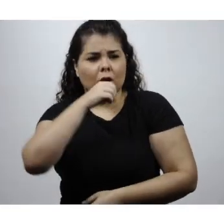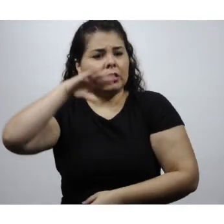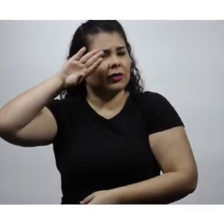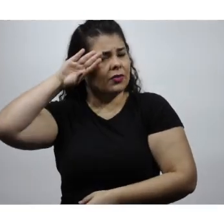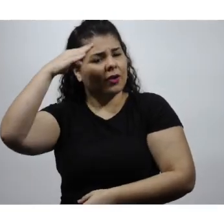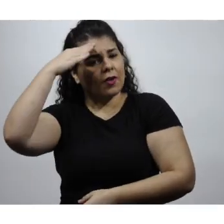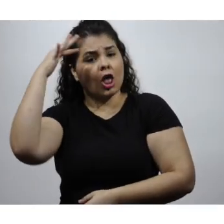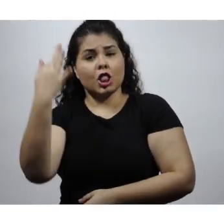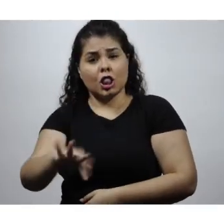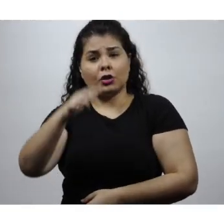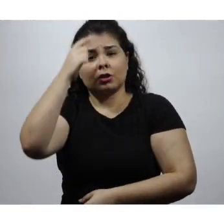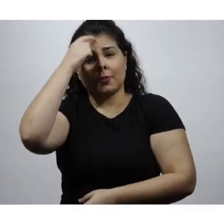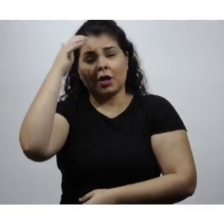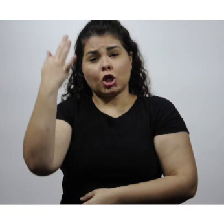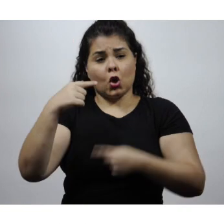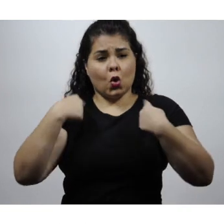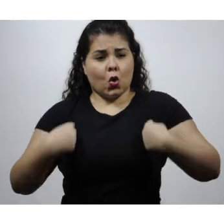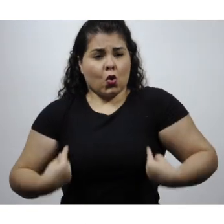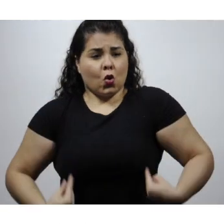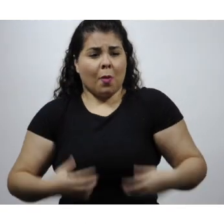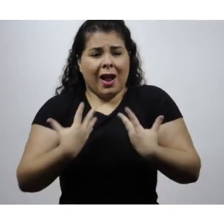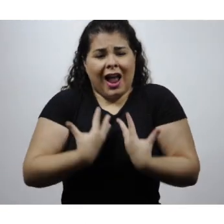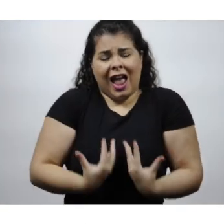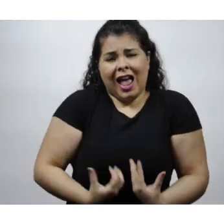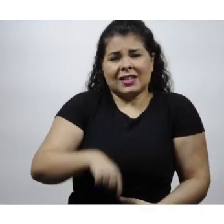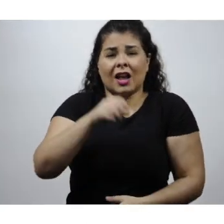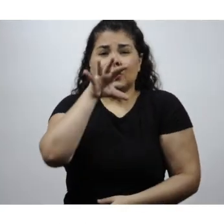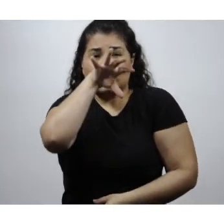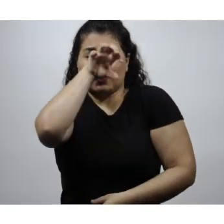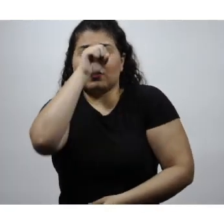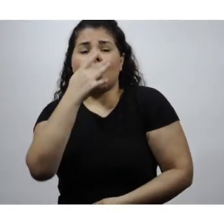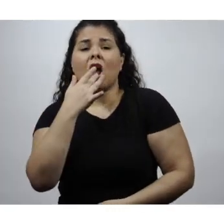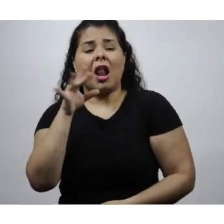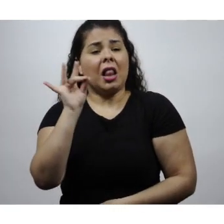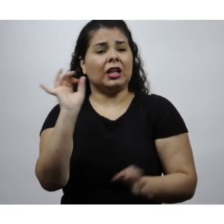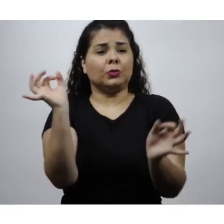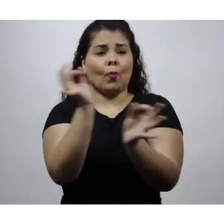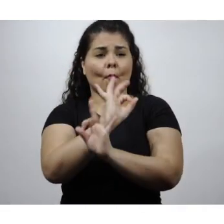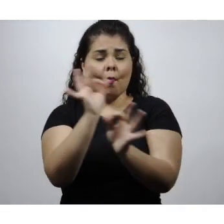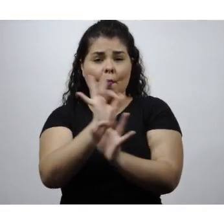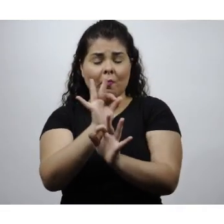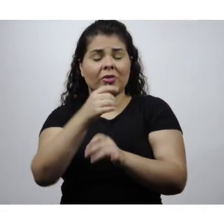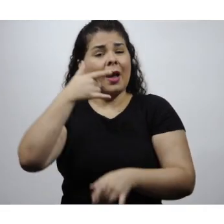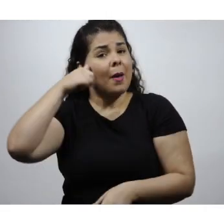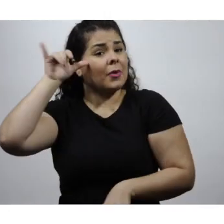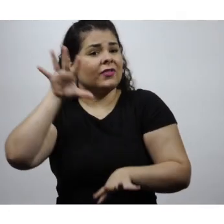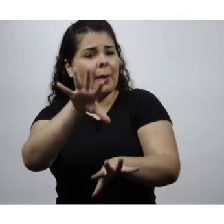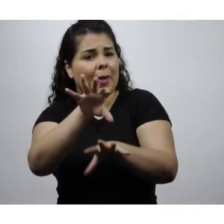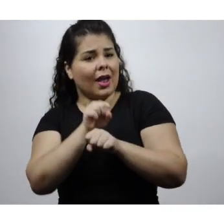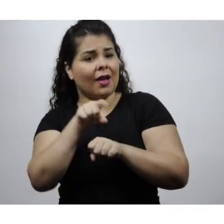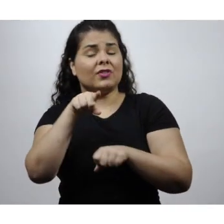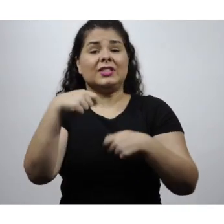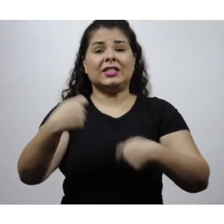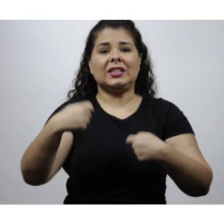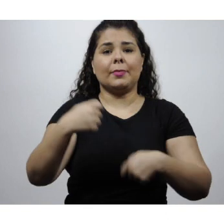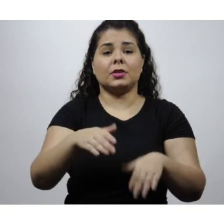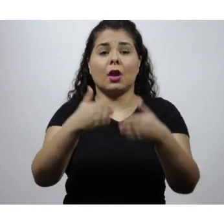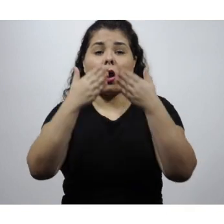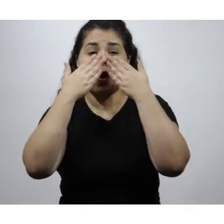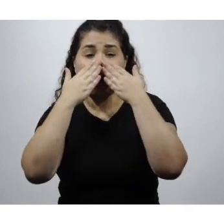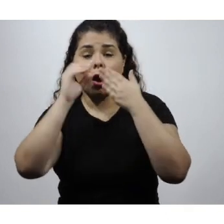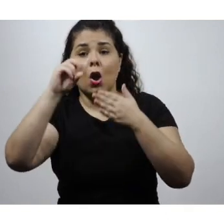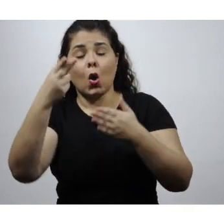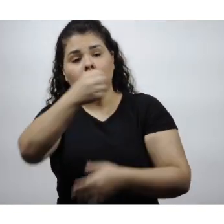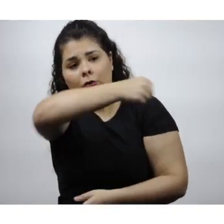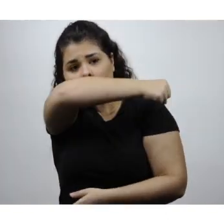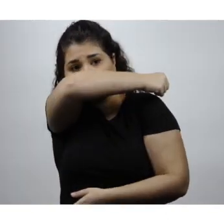cabeça, dor no corpo, ficar cansado, não sentir cheiro, não sentir gosto ou ter falta de ar. Para não pegar, você tem que cobrir a boca e o nariz com o braço ou